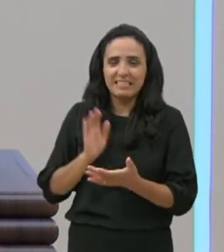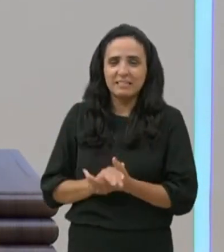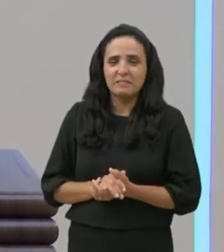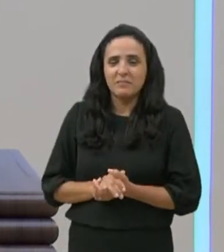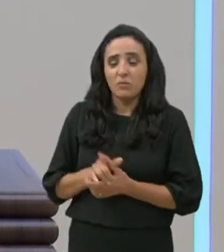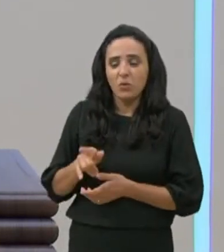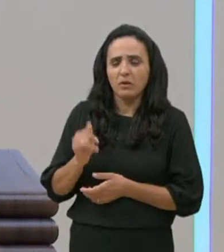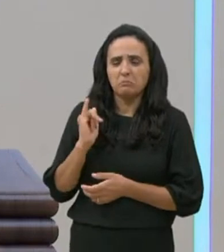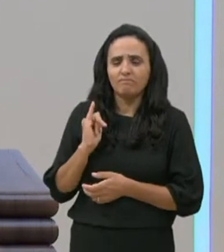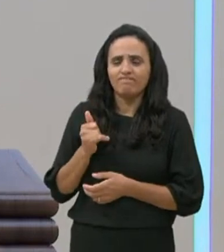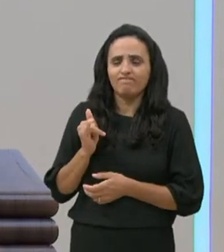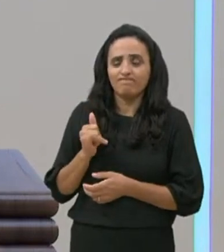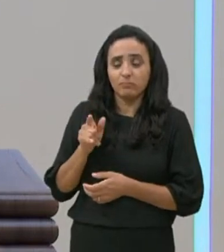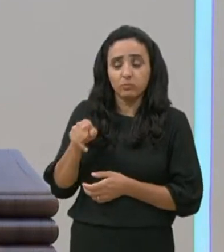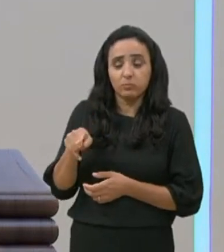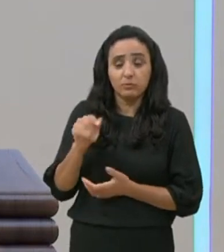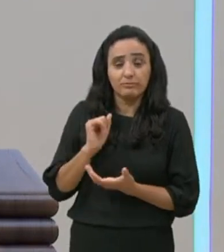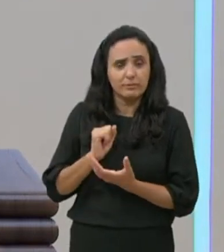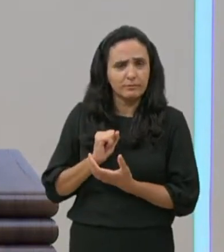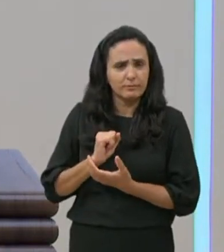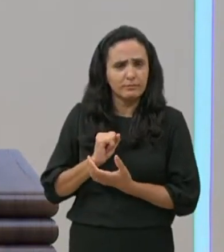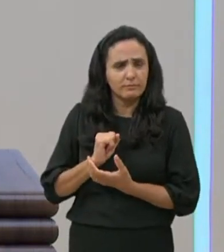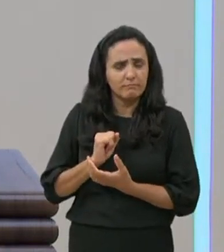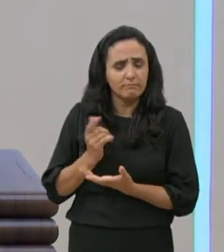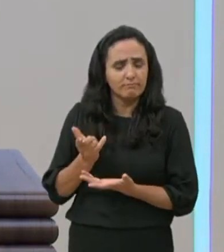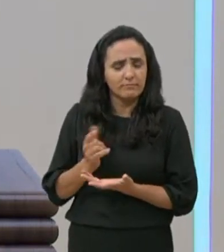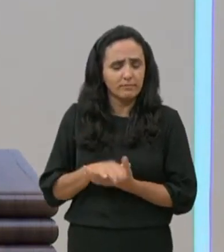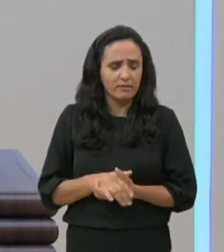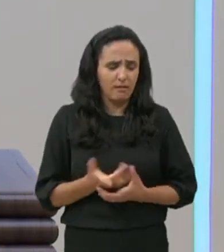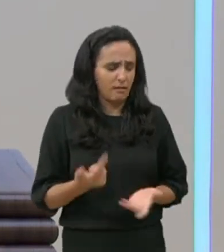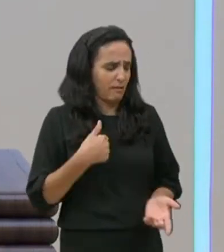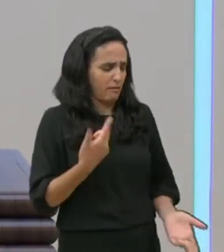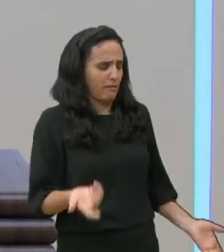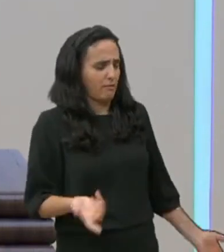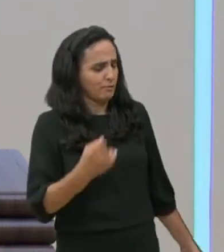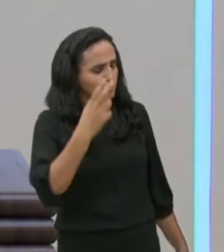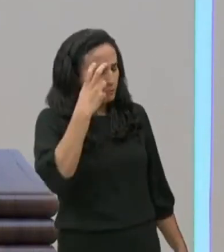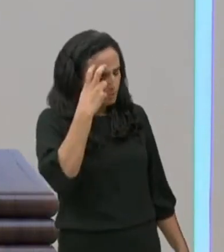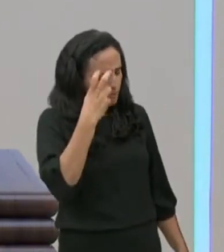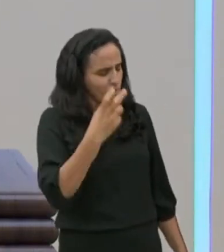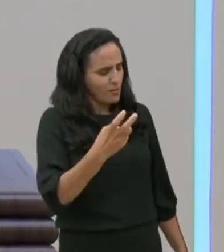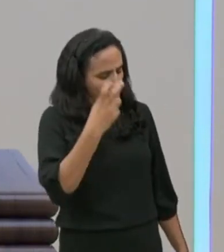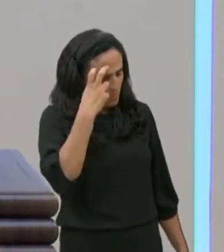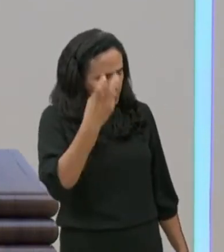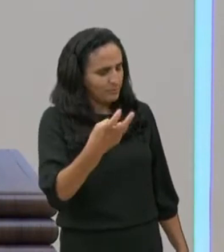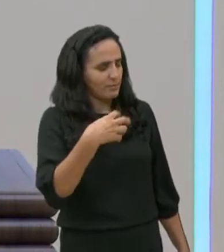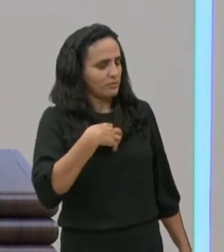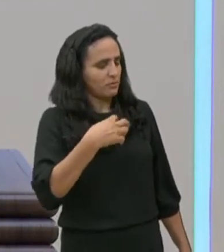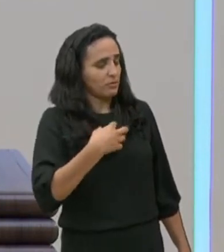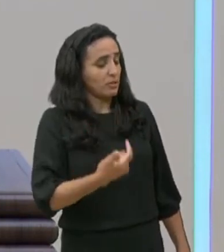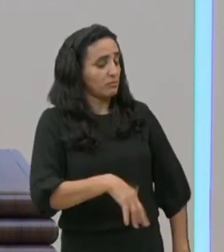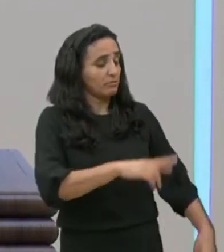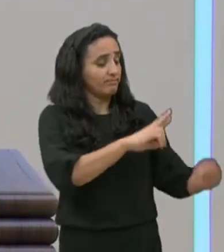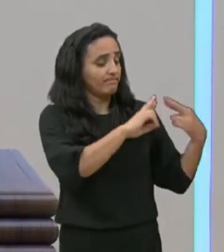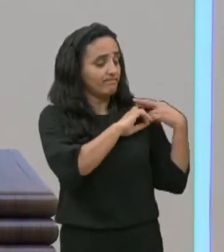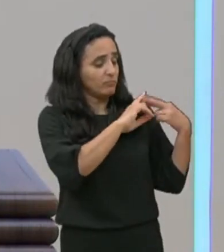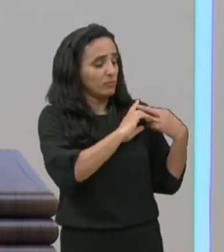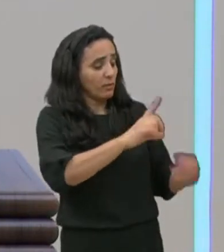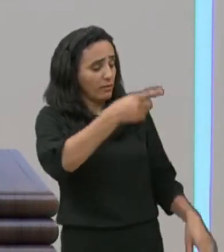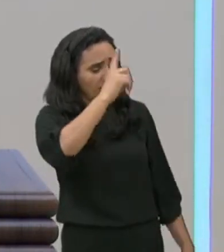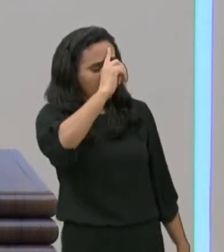deste homem, quando ele fala, eu sou homem sob autoridade.